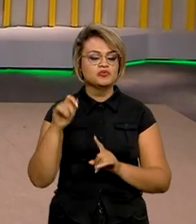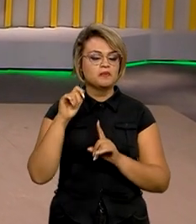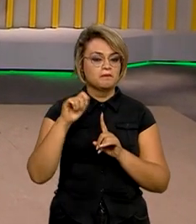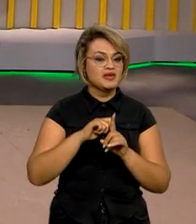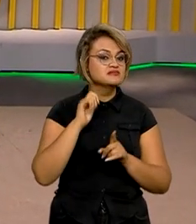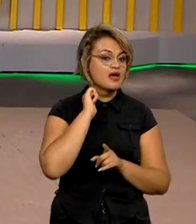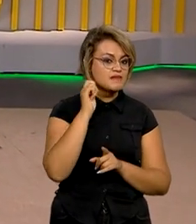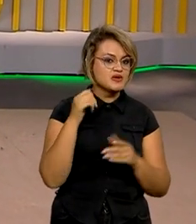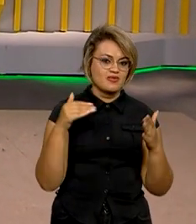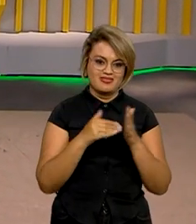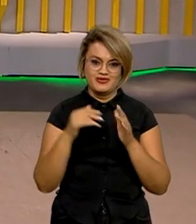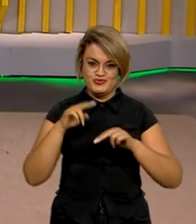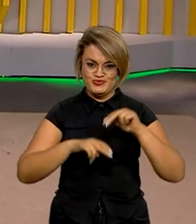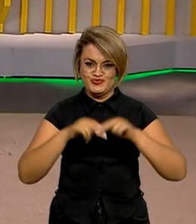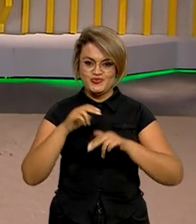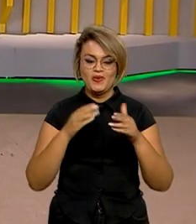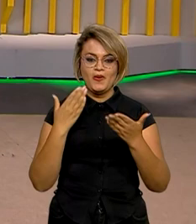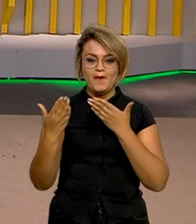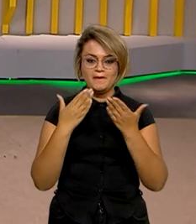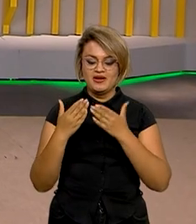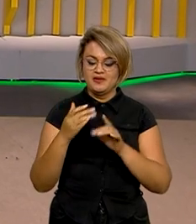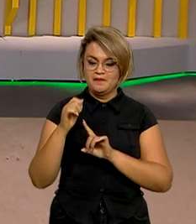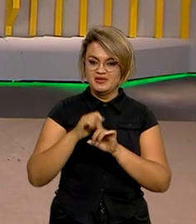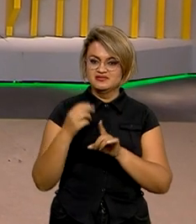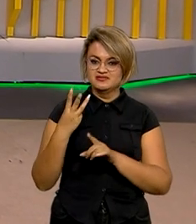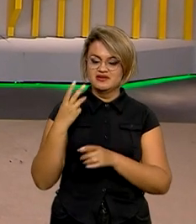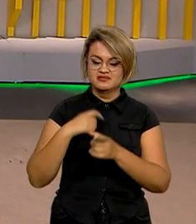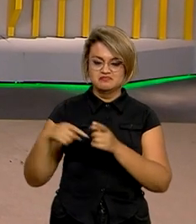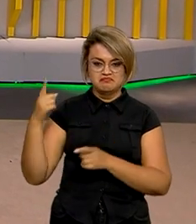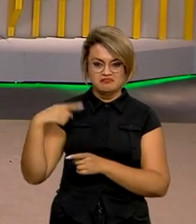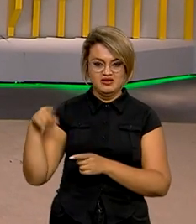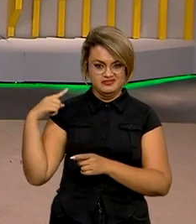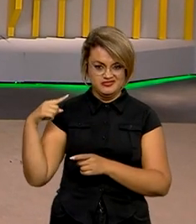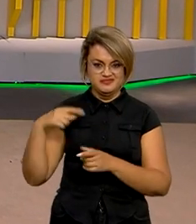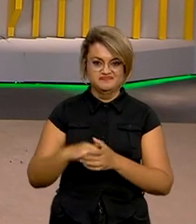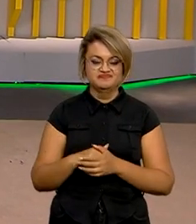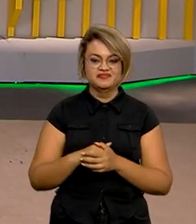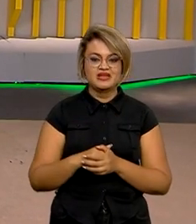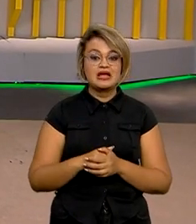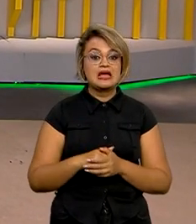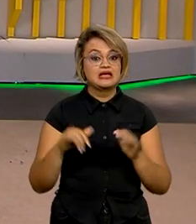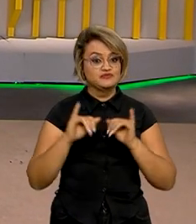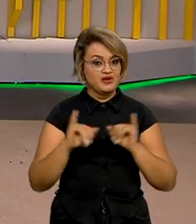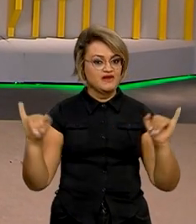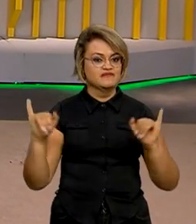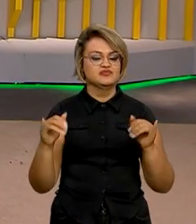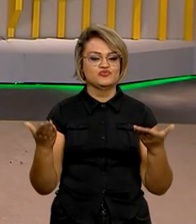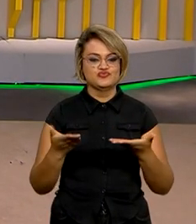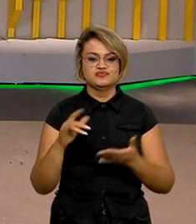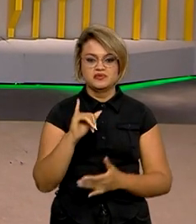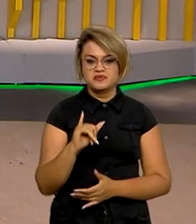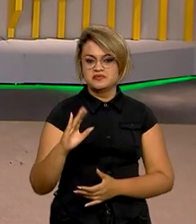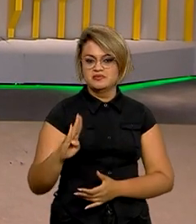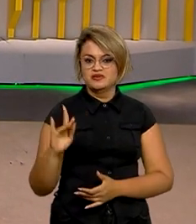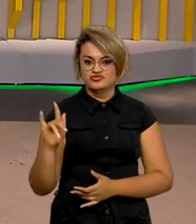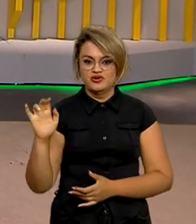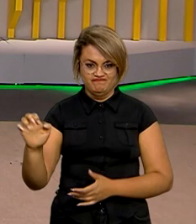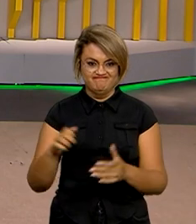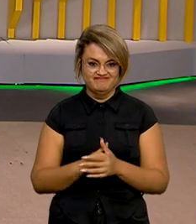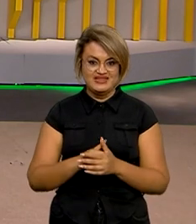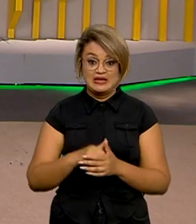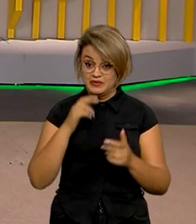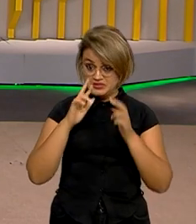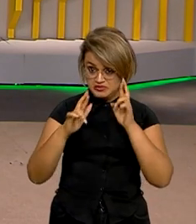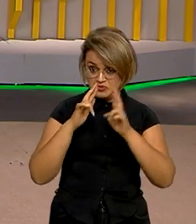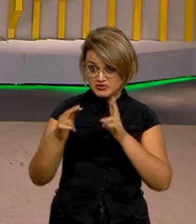abril a junho, na comparação com os três primeiros meses do ano. Os dados foram divulgados hoje pelo IBGE. E com esse